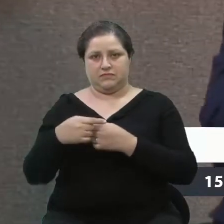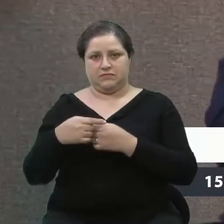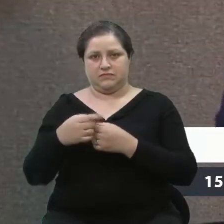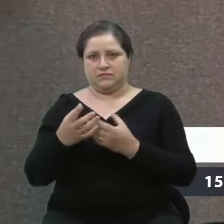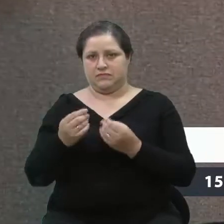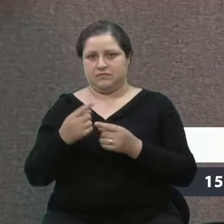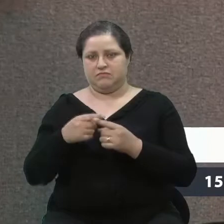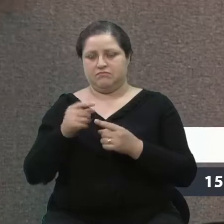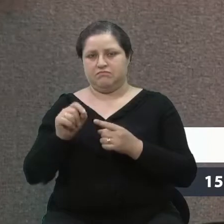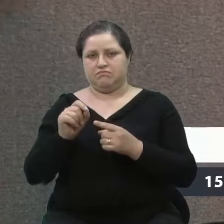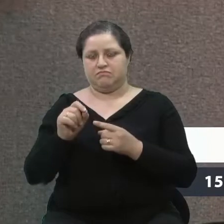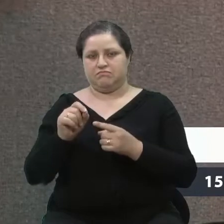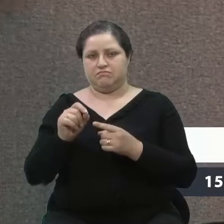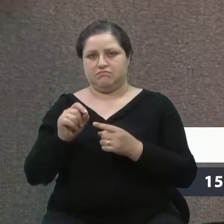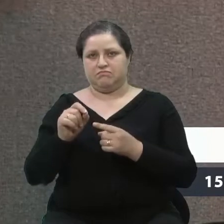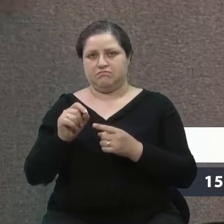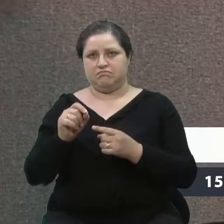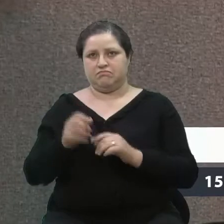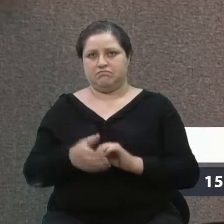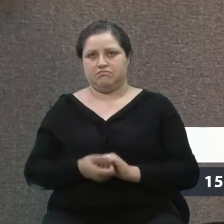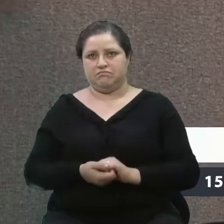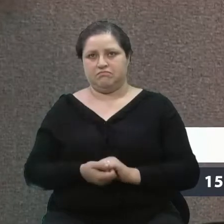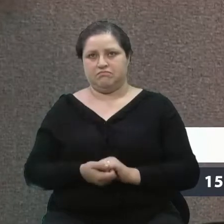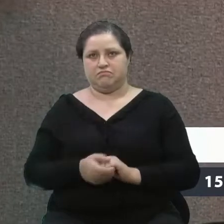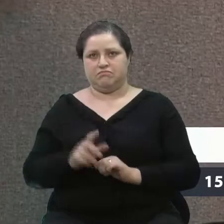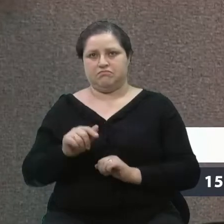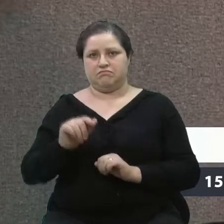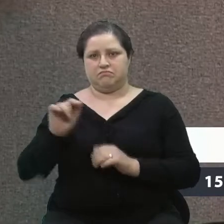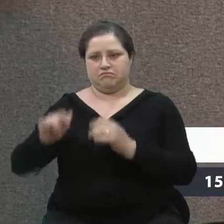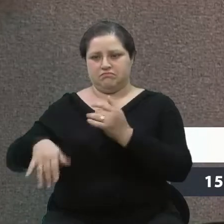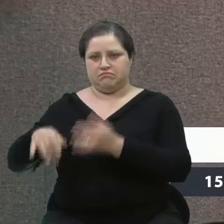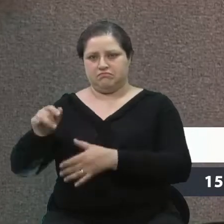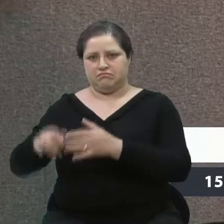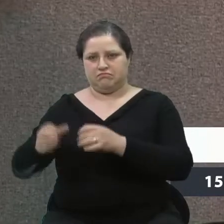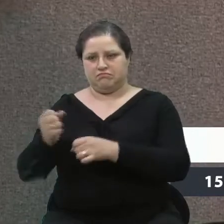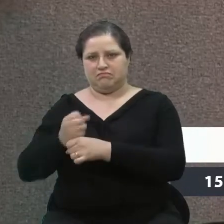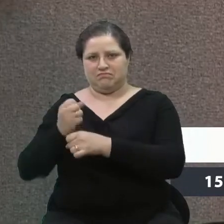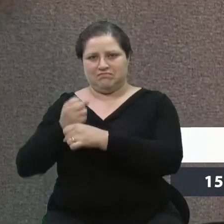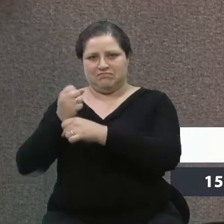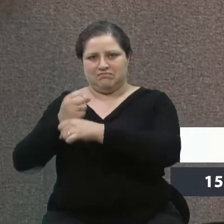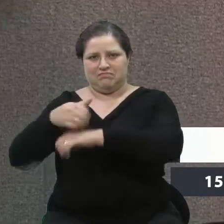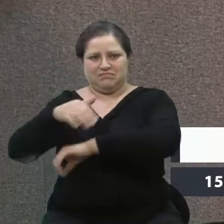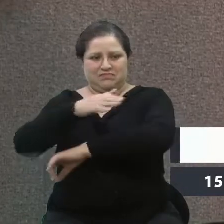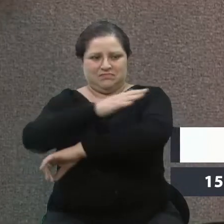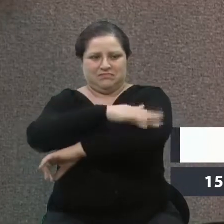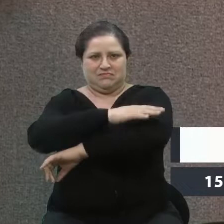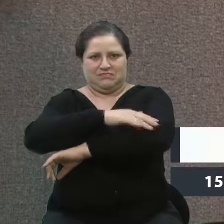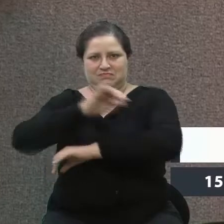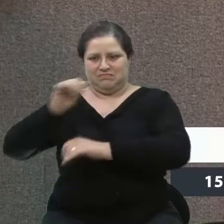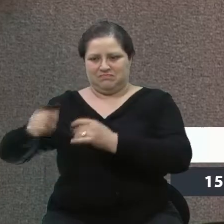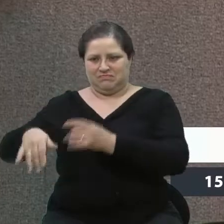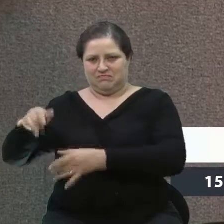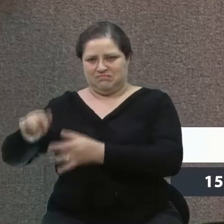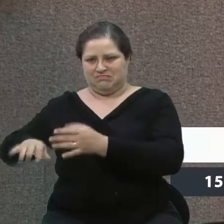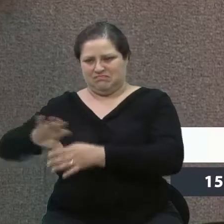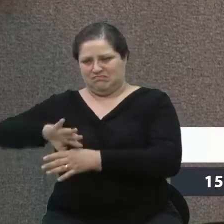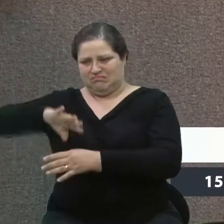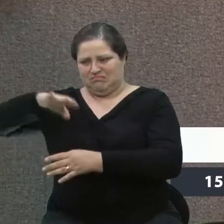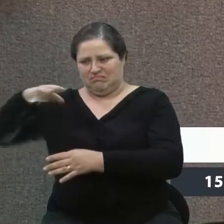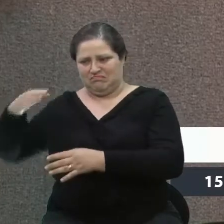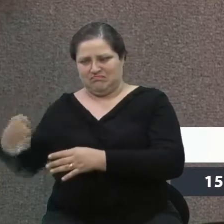vezes estão botando rejeitos de construção nas esquinas, estão fazendo tipo lixões dentro da cidade.